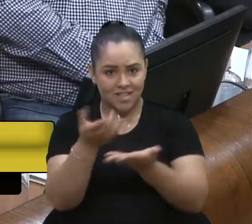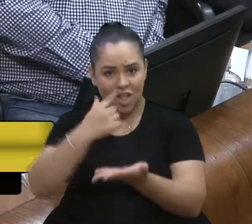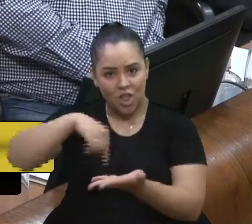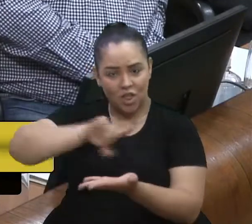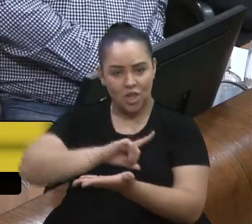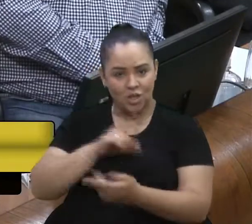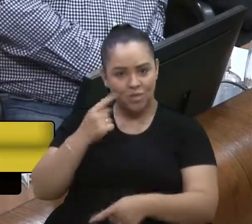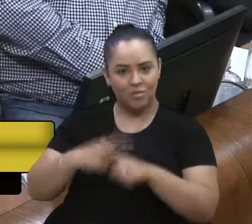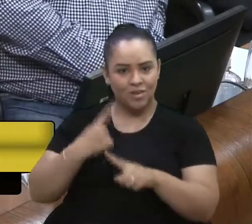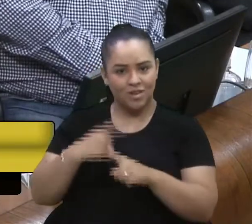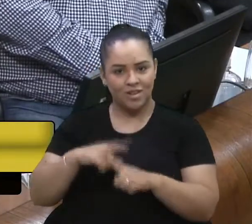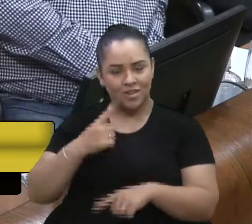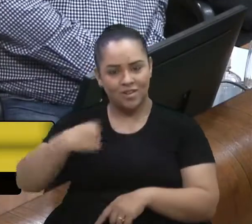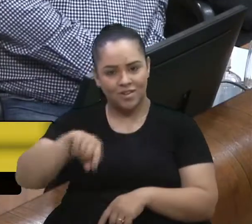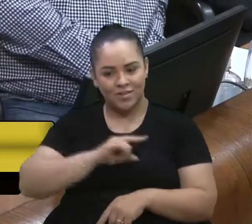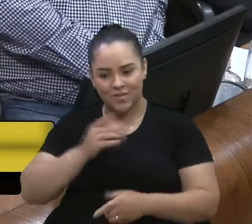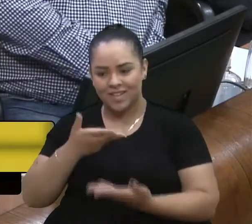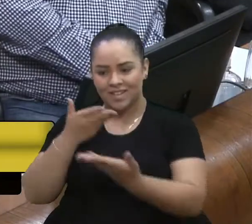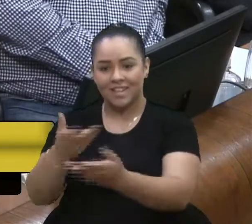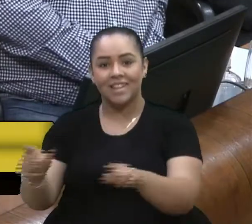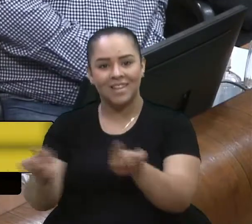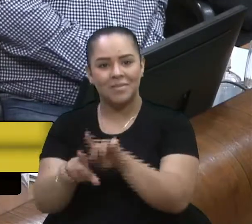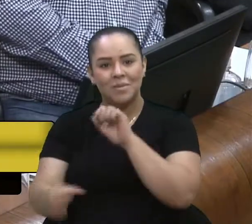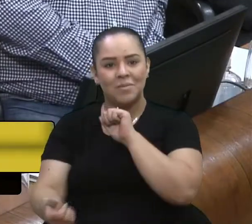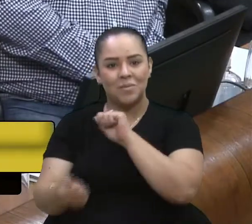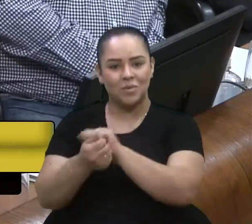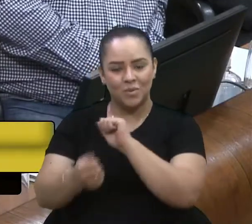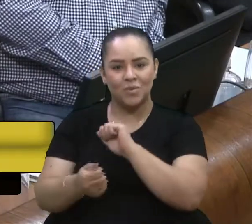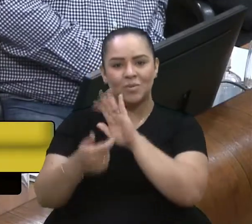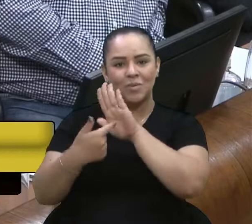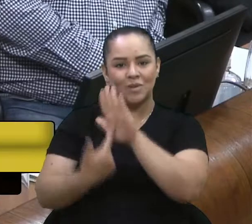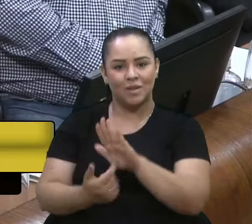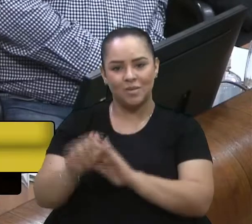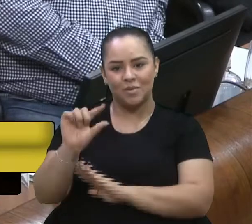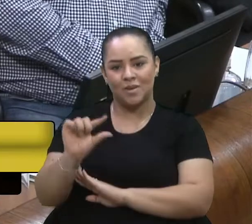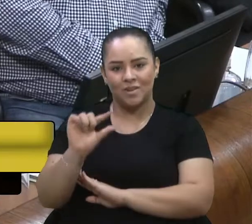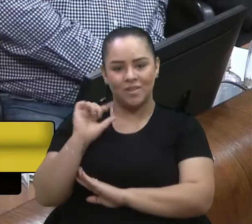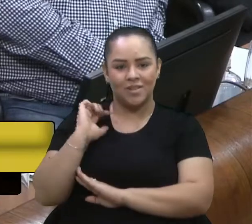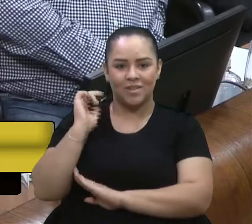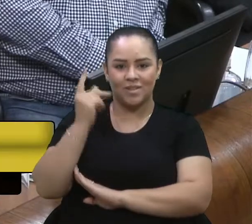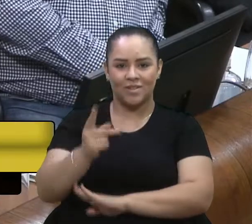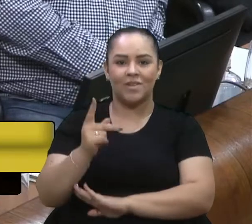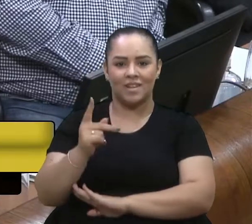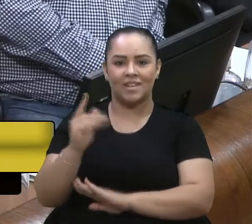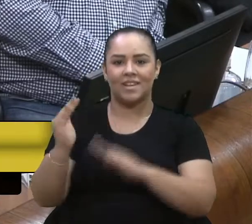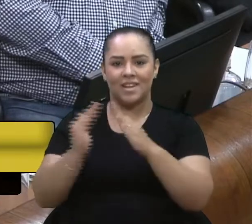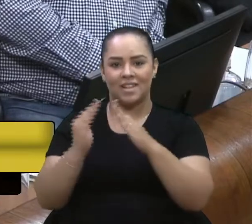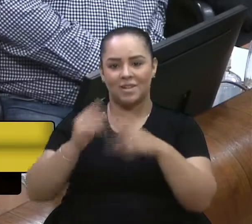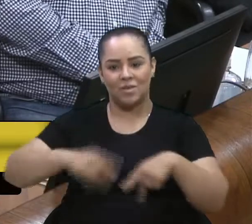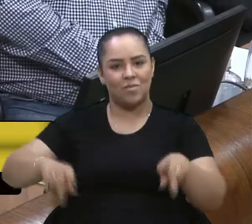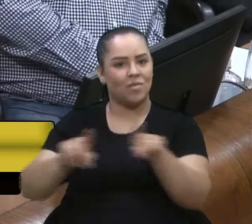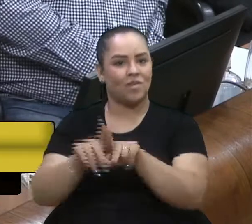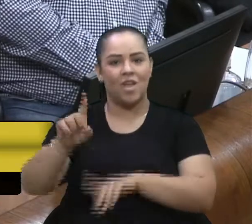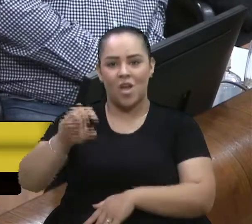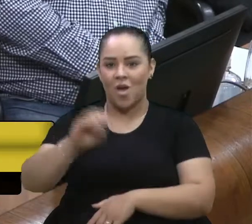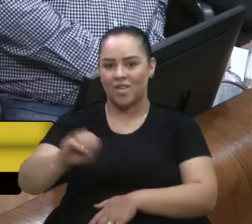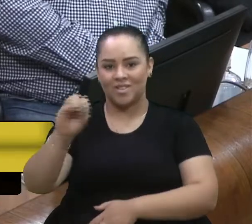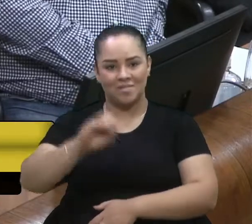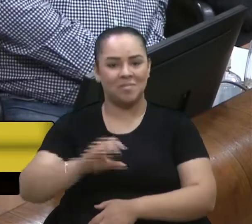a gente vai fazer as nossas visitas a gente também pode levar e mostrar um pouco da história da Casa do Povo que é realmente sensacional